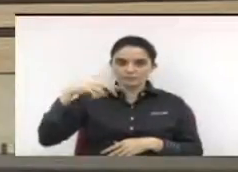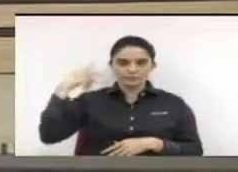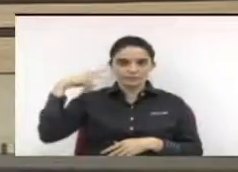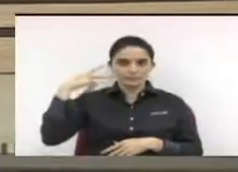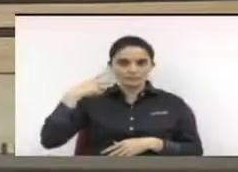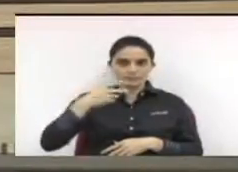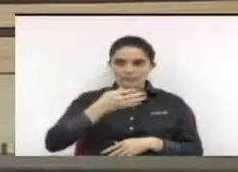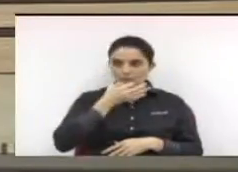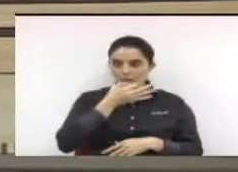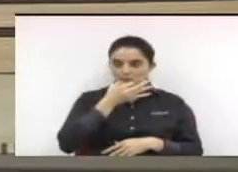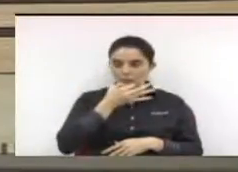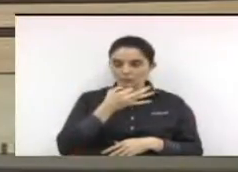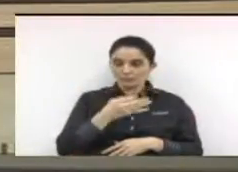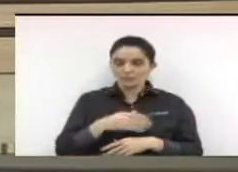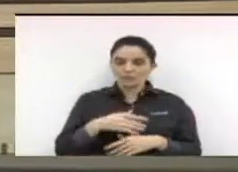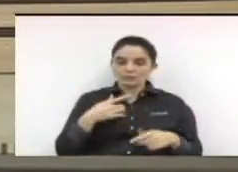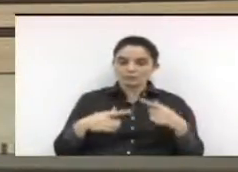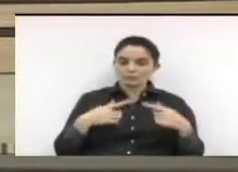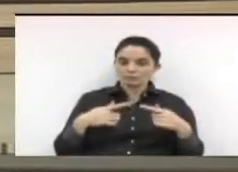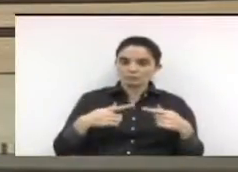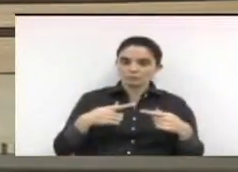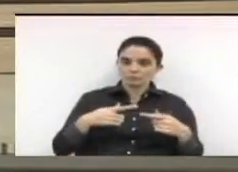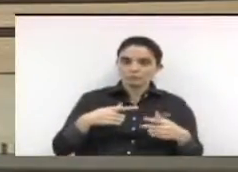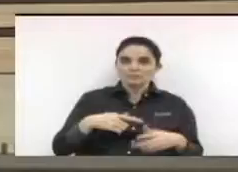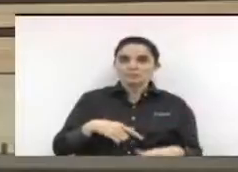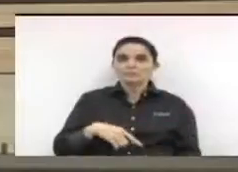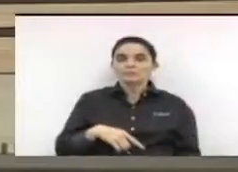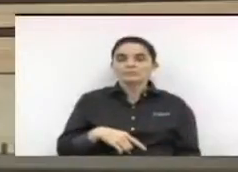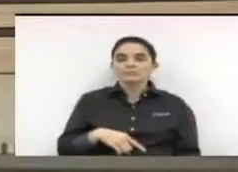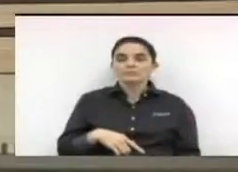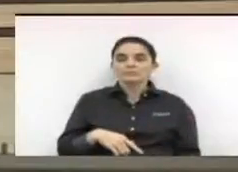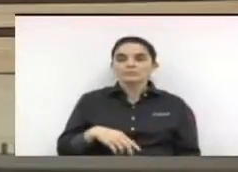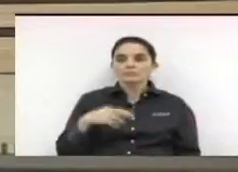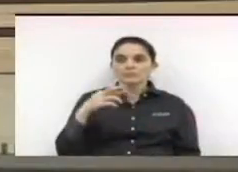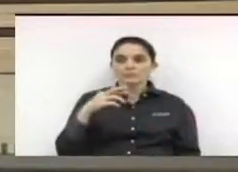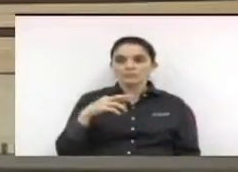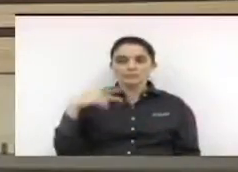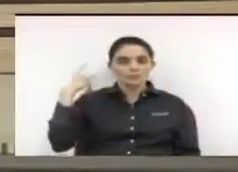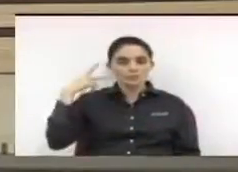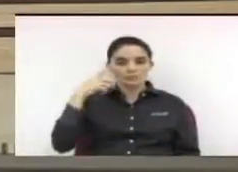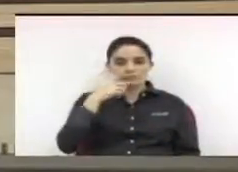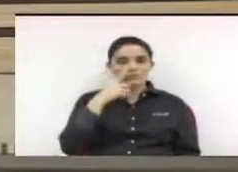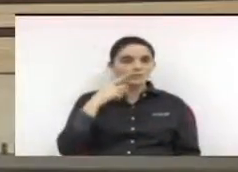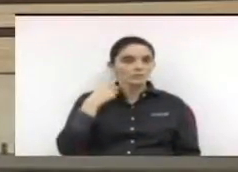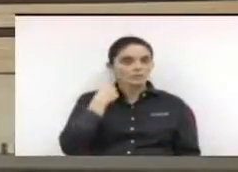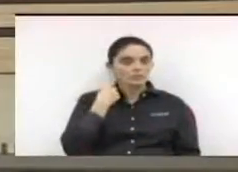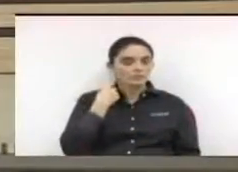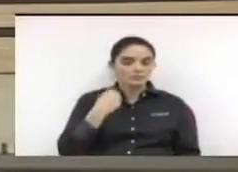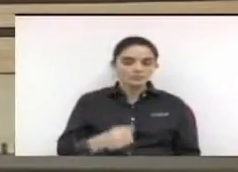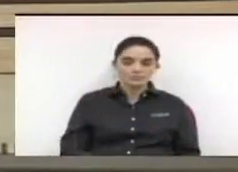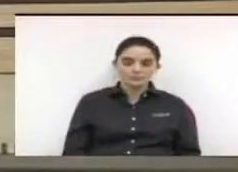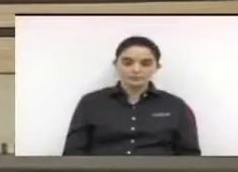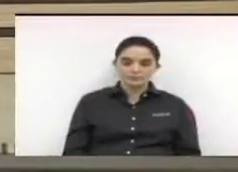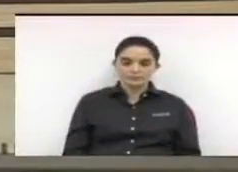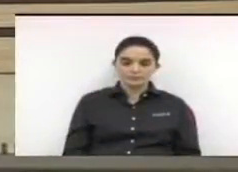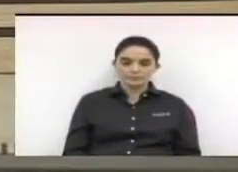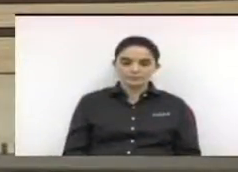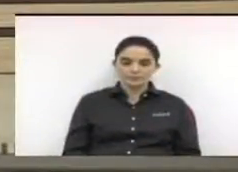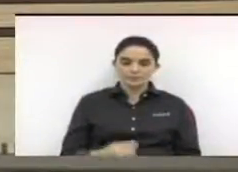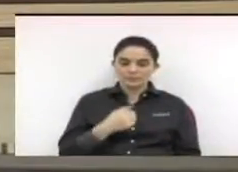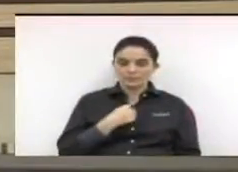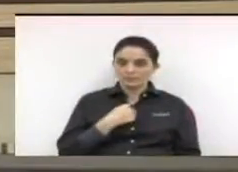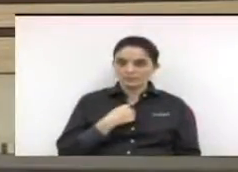senhores vereadores só para que todos tenham ser vereador nilton césar dos santos muito obrigado senhores vereadores eu já